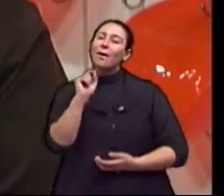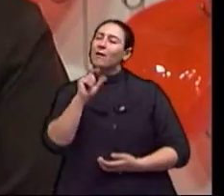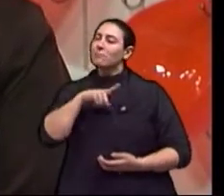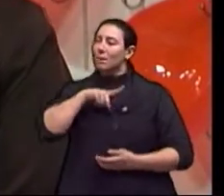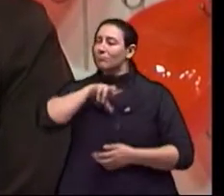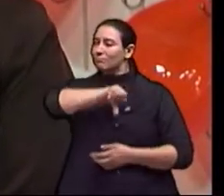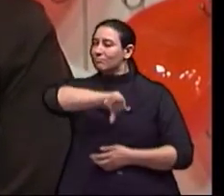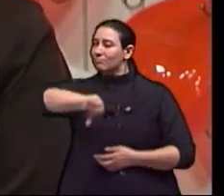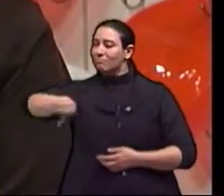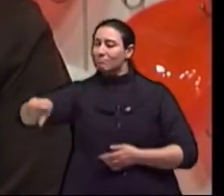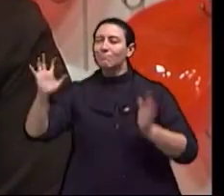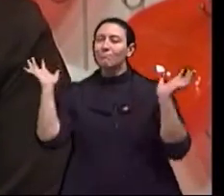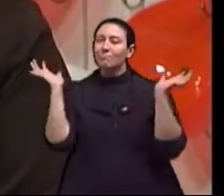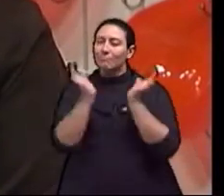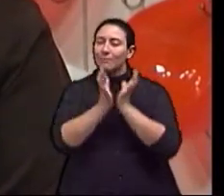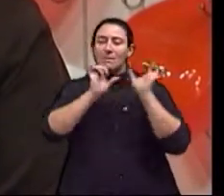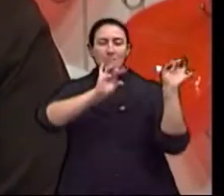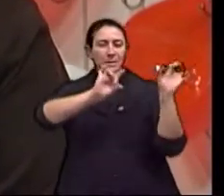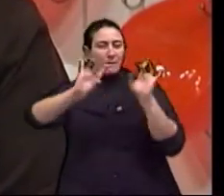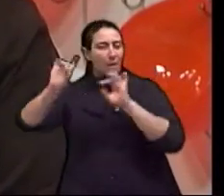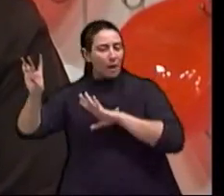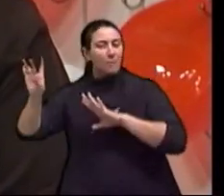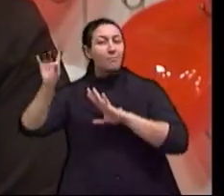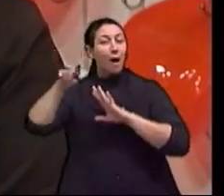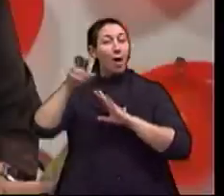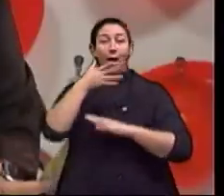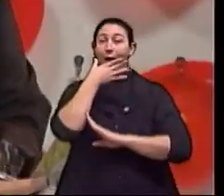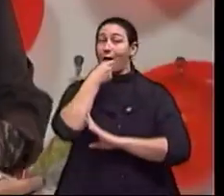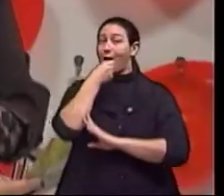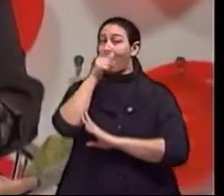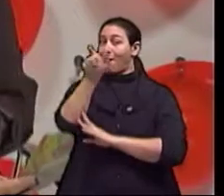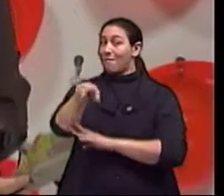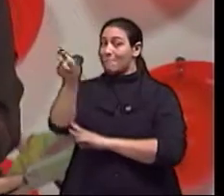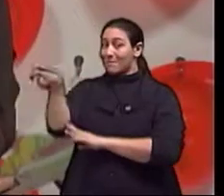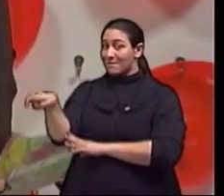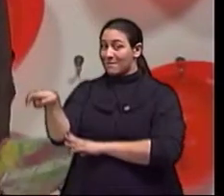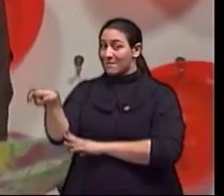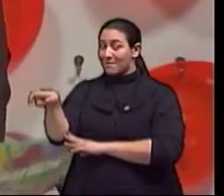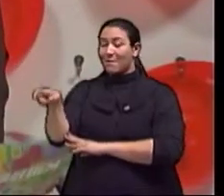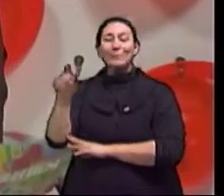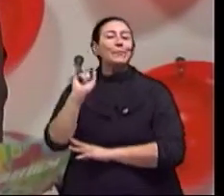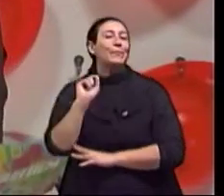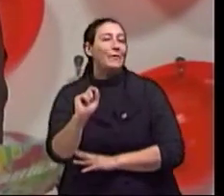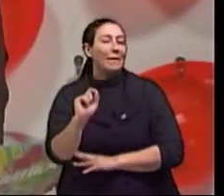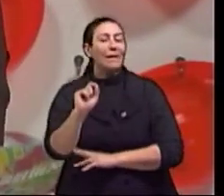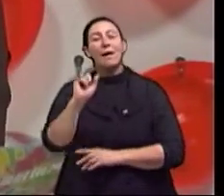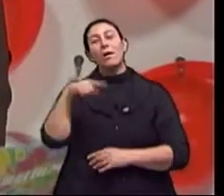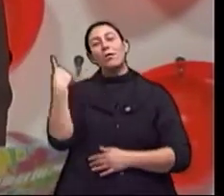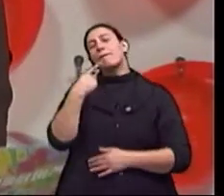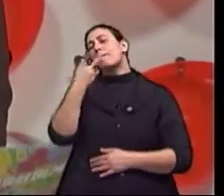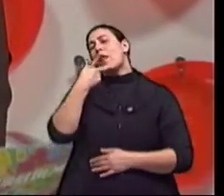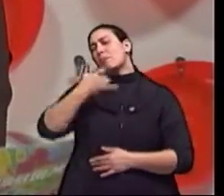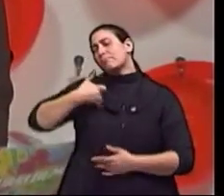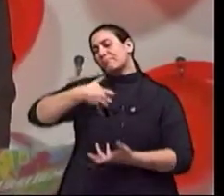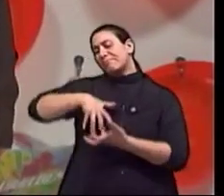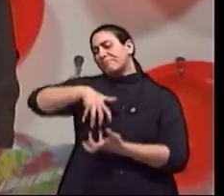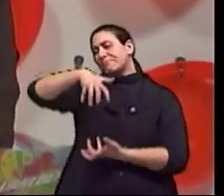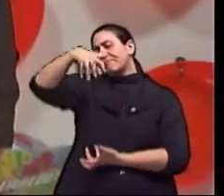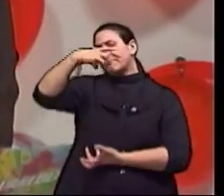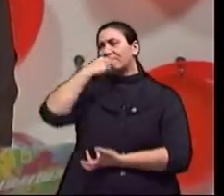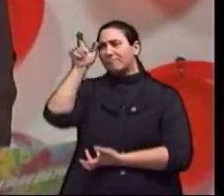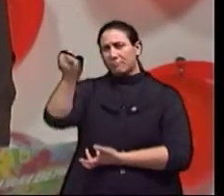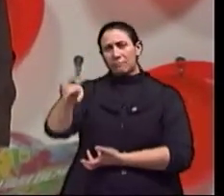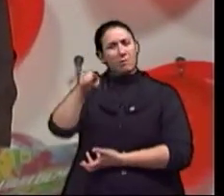especiais destinados ao público masculino. E o nosso tema de hoje é envelhecimento masculino. A